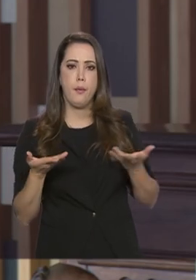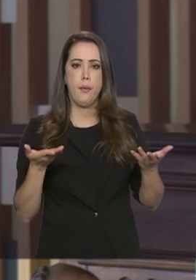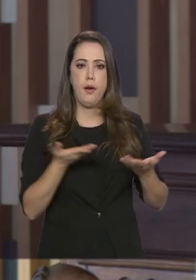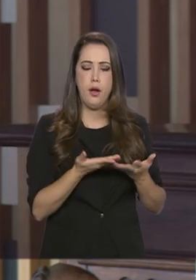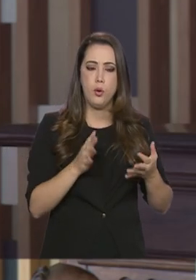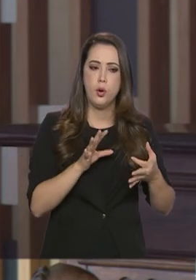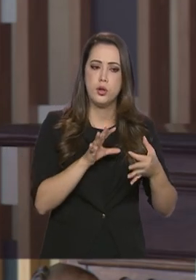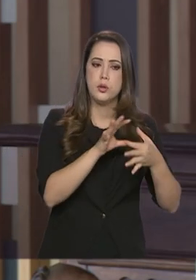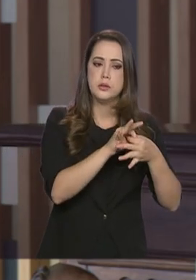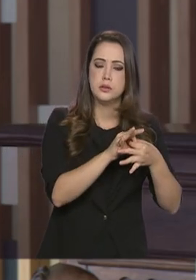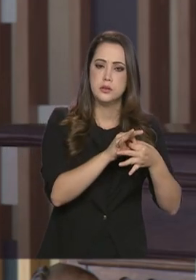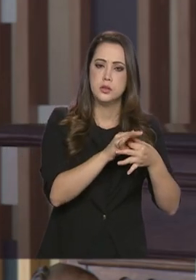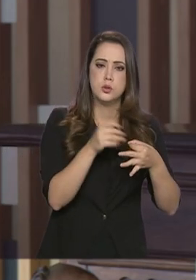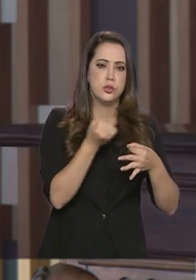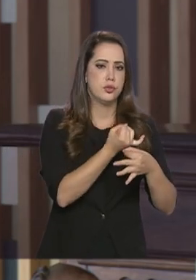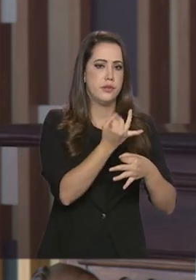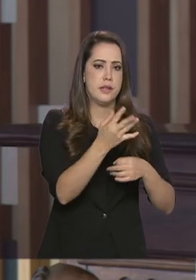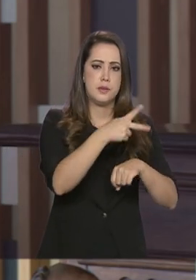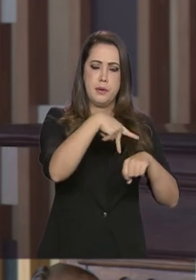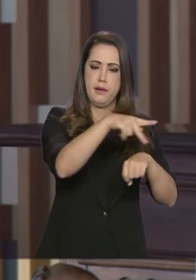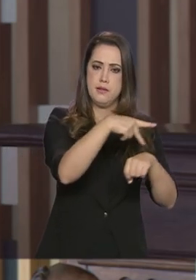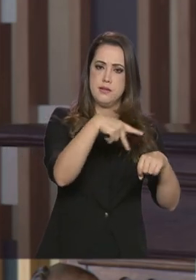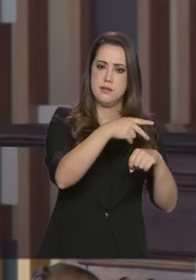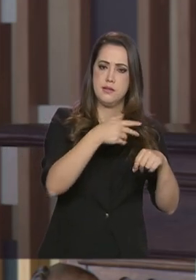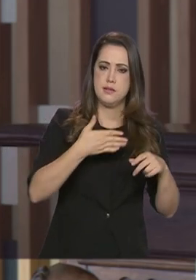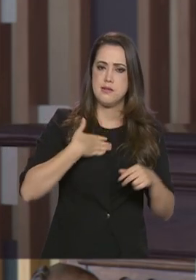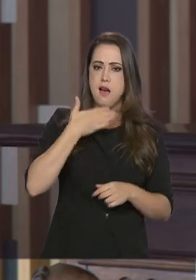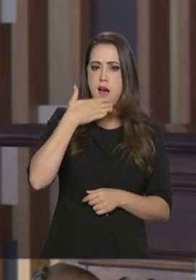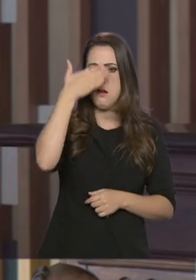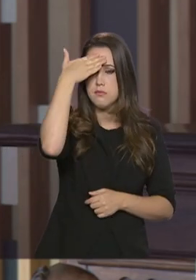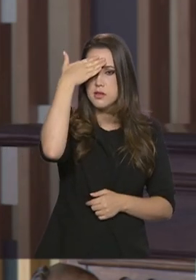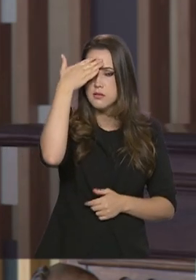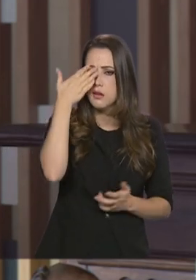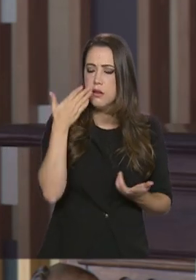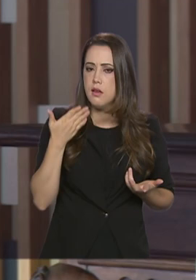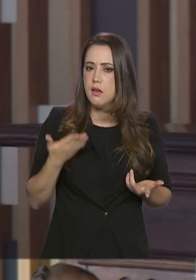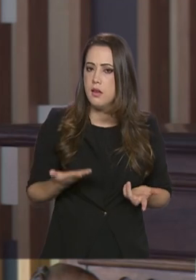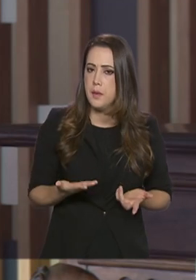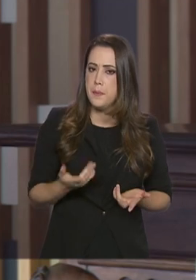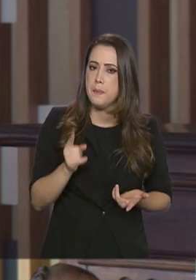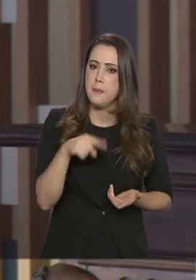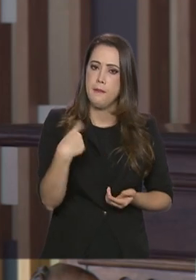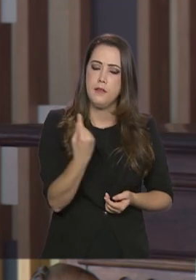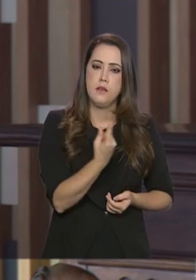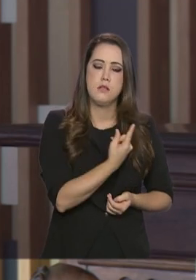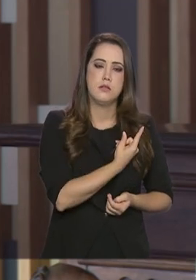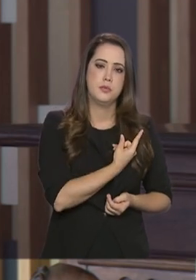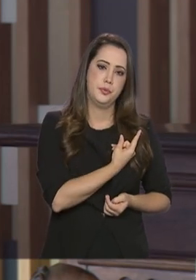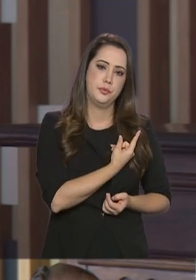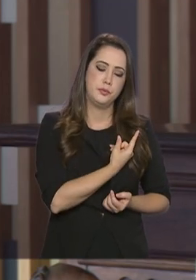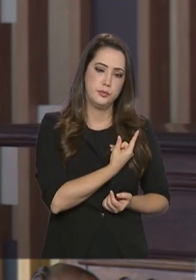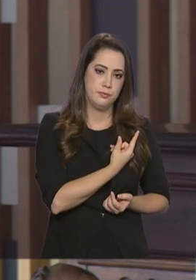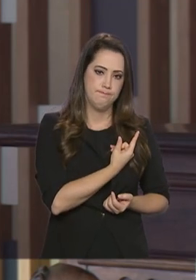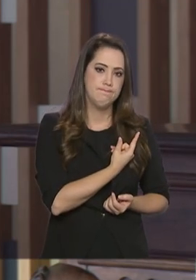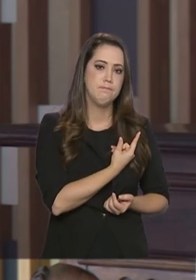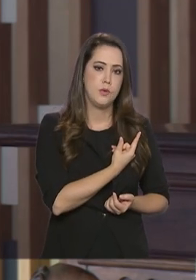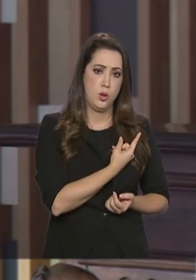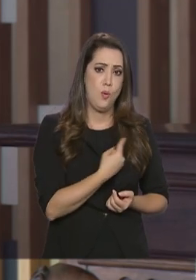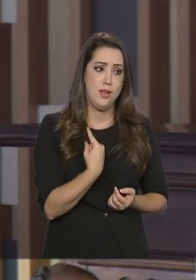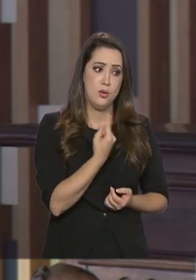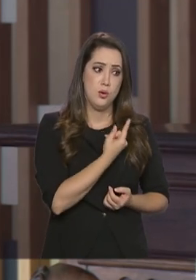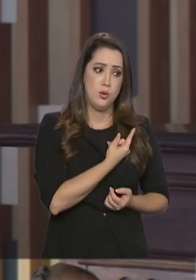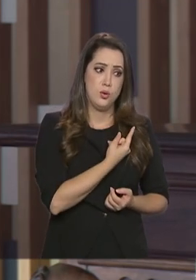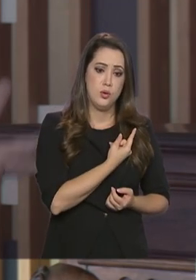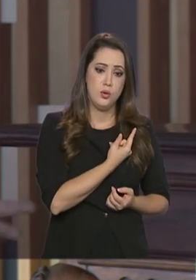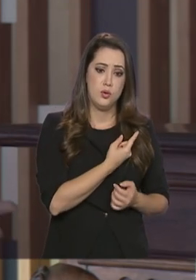vários países árabes, países centrais do mundo árabe. E com a nossa... O fato de que somos, em grande